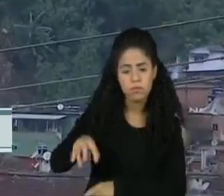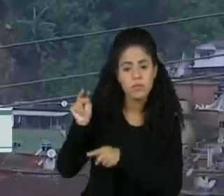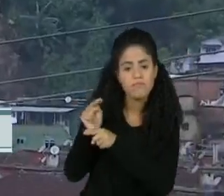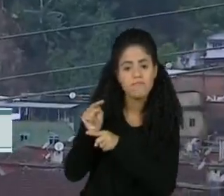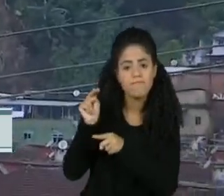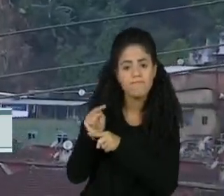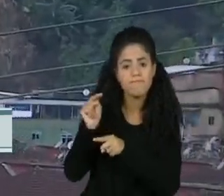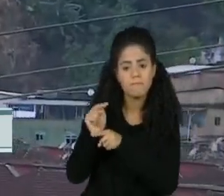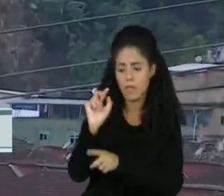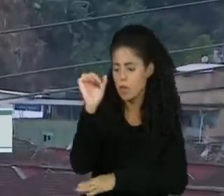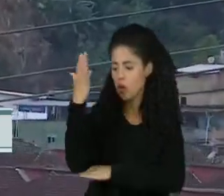pode amplificar ainda mais.